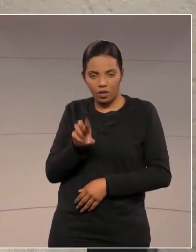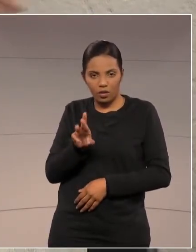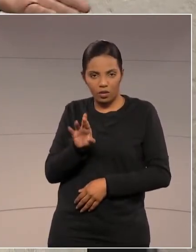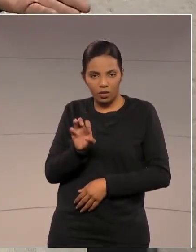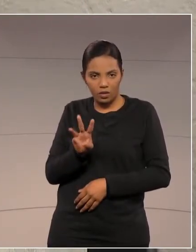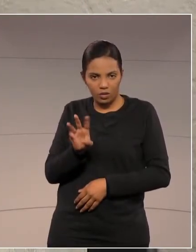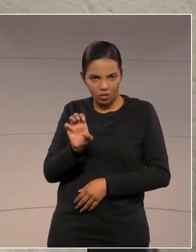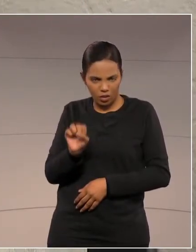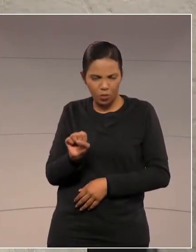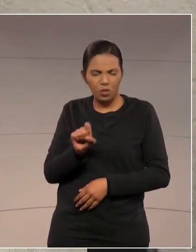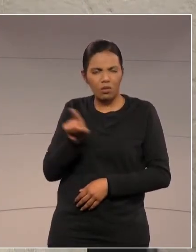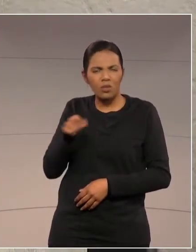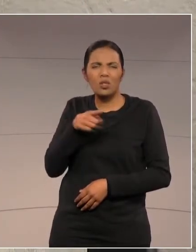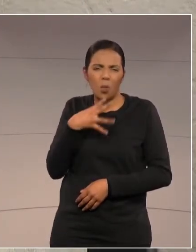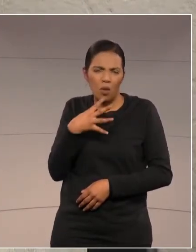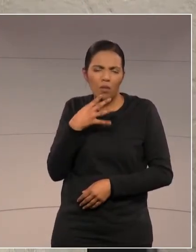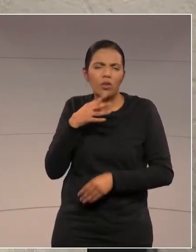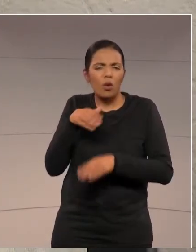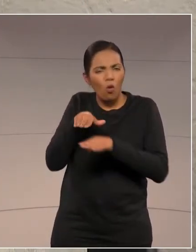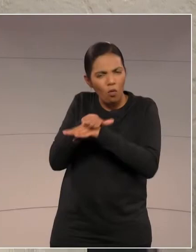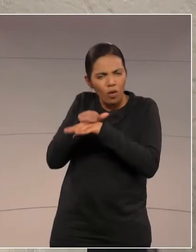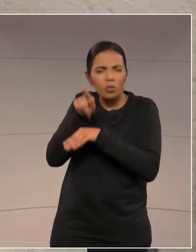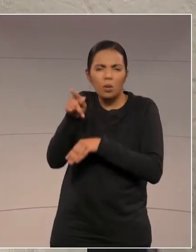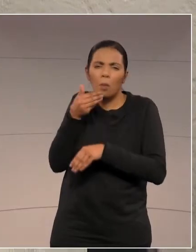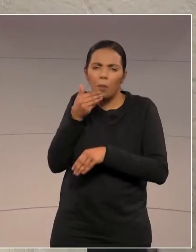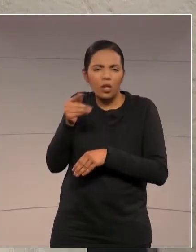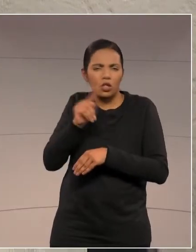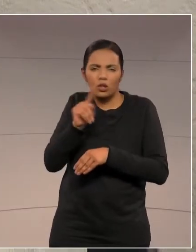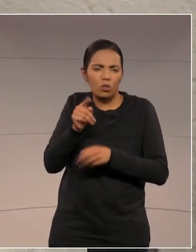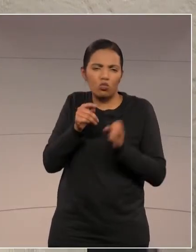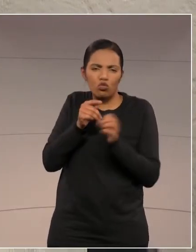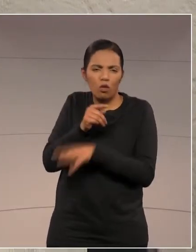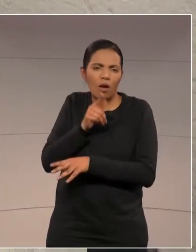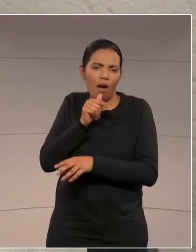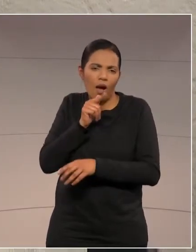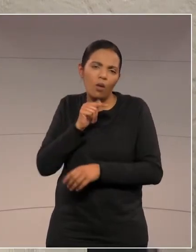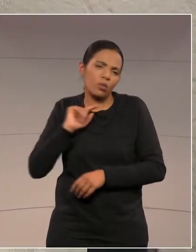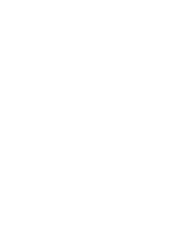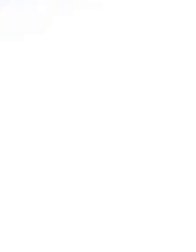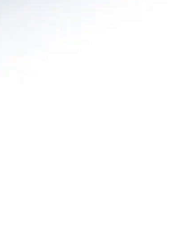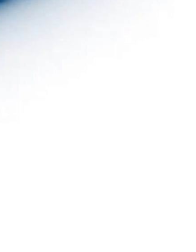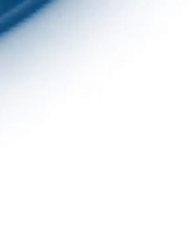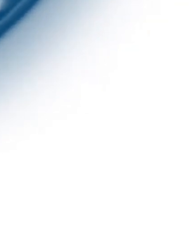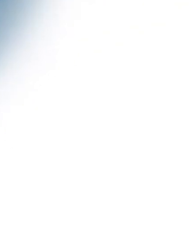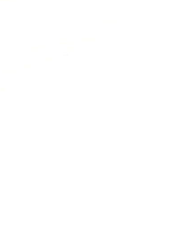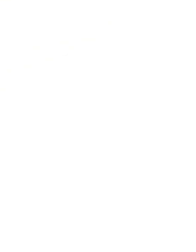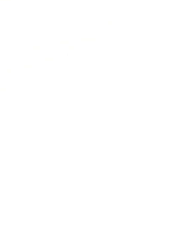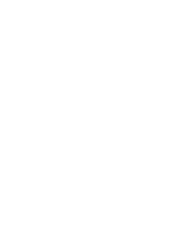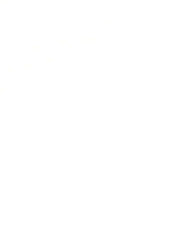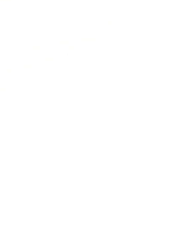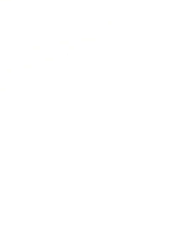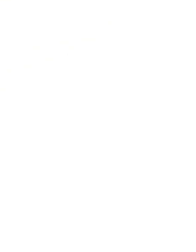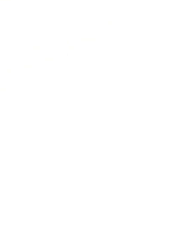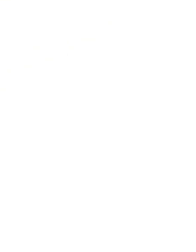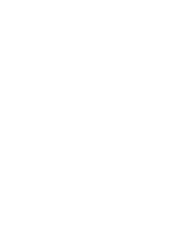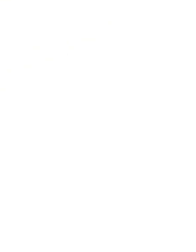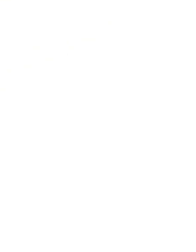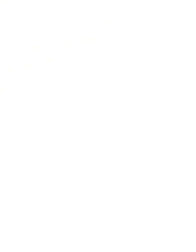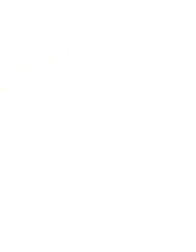descarte ali na sua baía de Guaratuba. Era isso, senhor presidente. Muito obrigado a todos. O que assiste